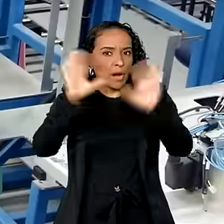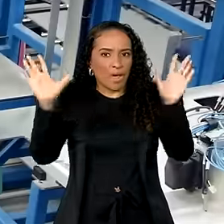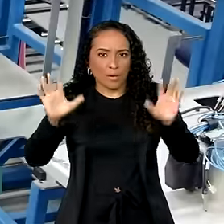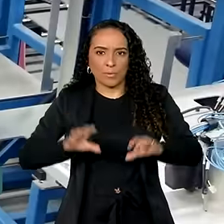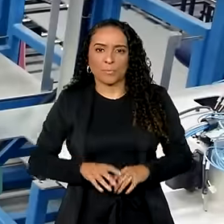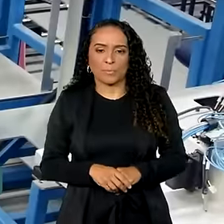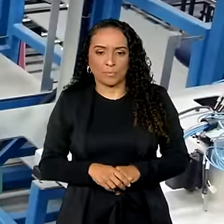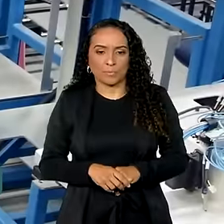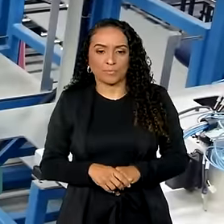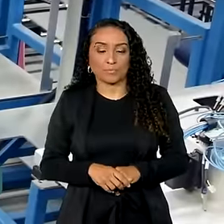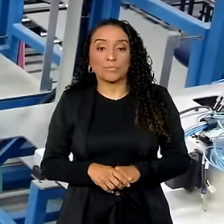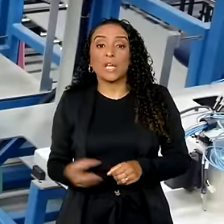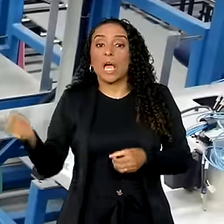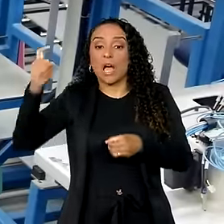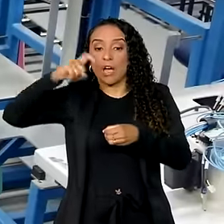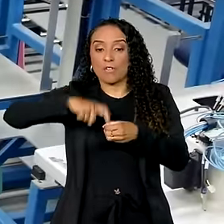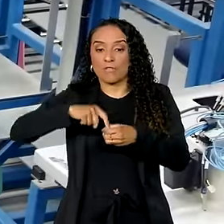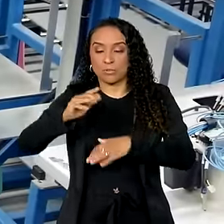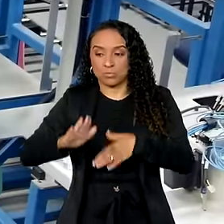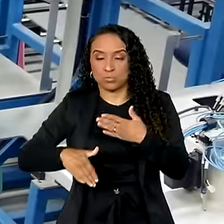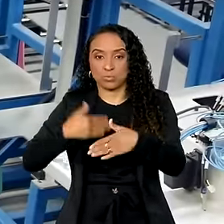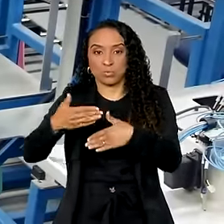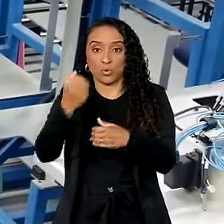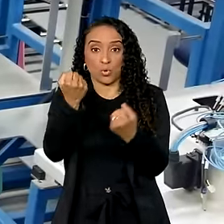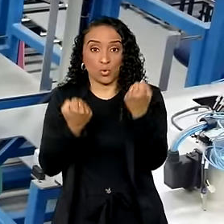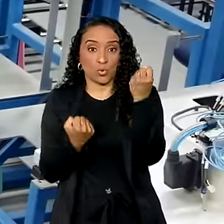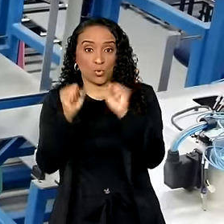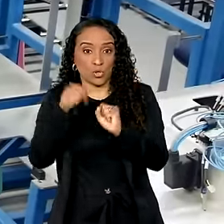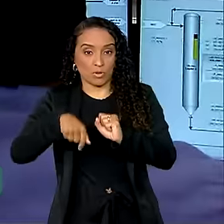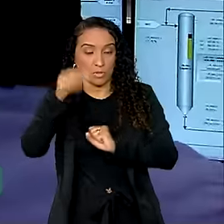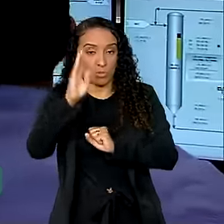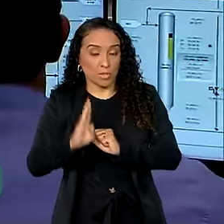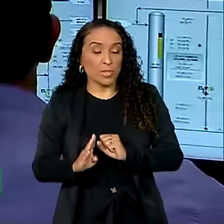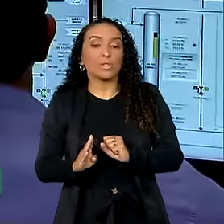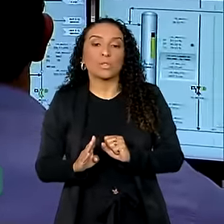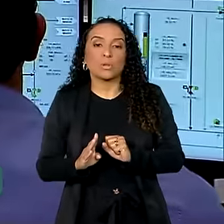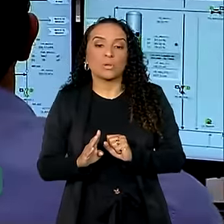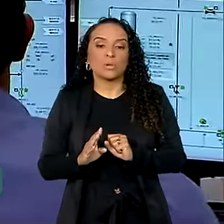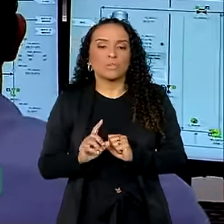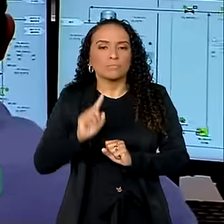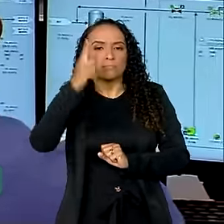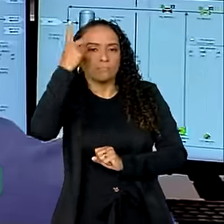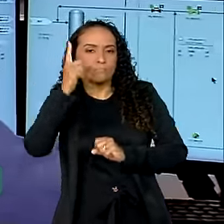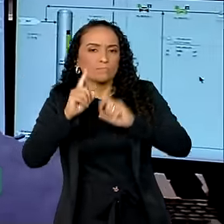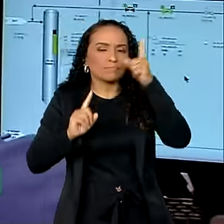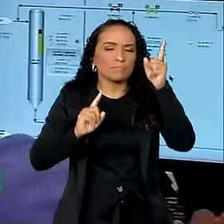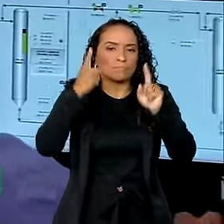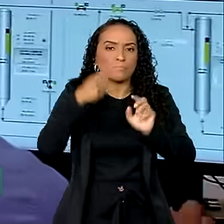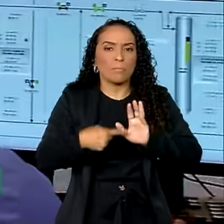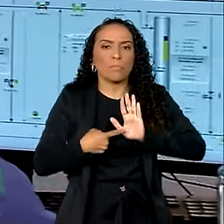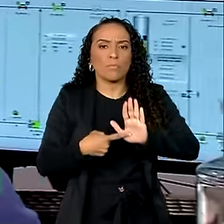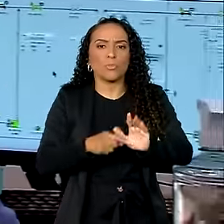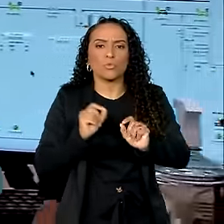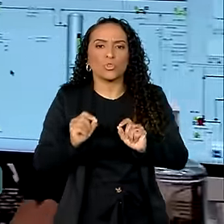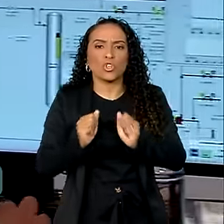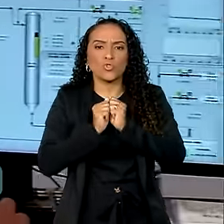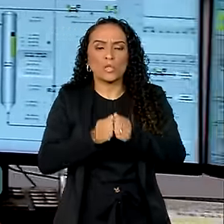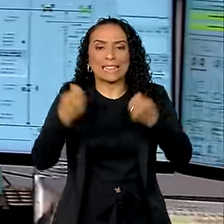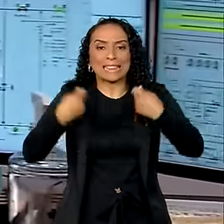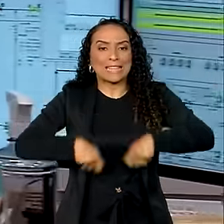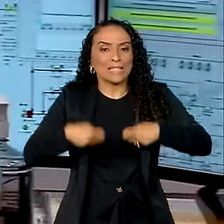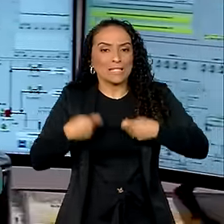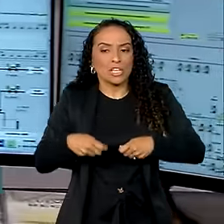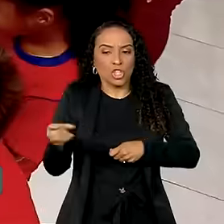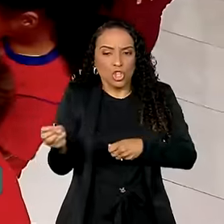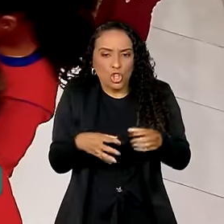certo. Para essa retomada no desenvolvimento industrial do Brasil, as iniciativas trazem consigo a necessidade